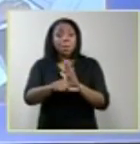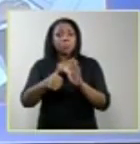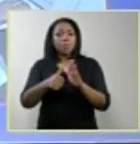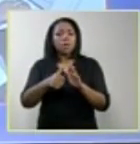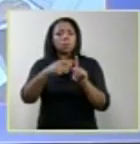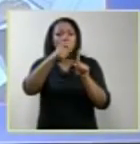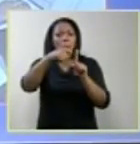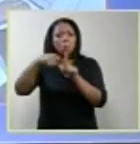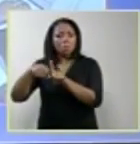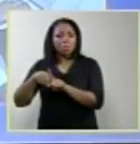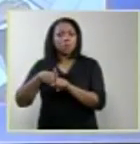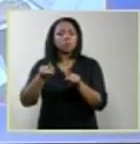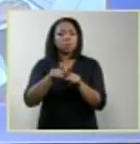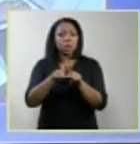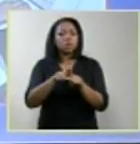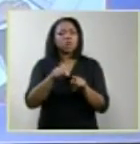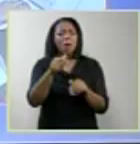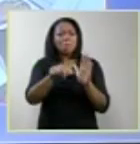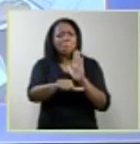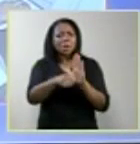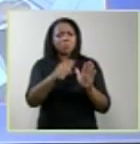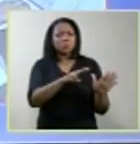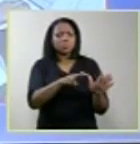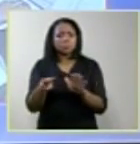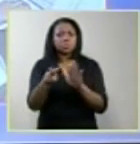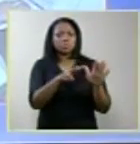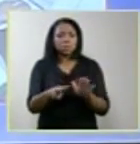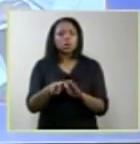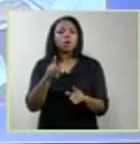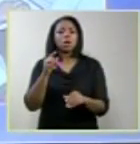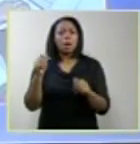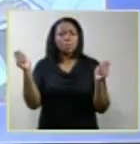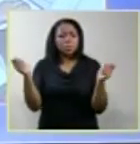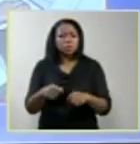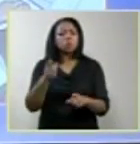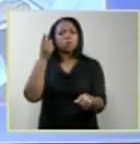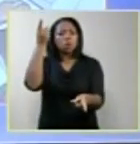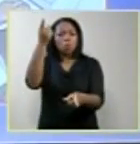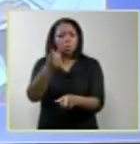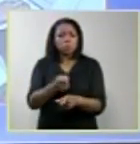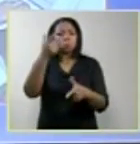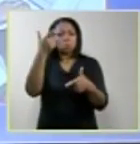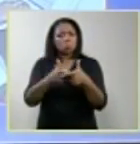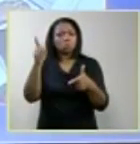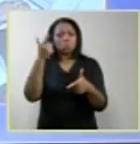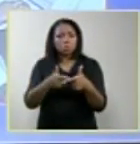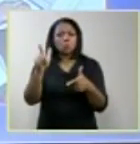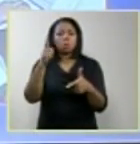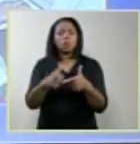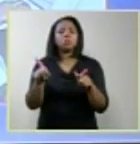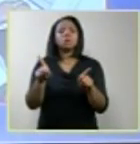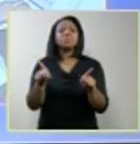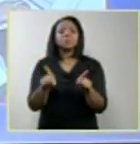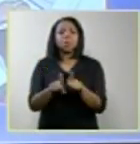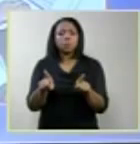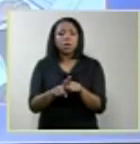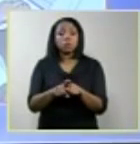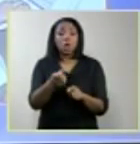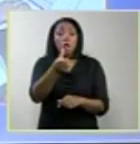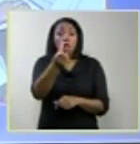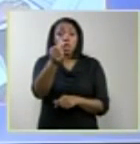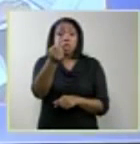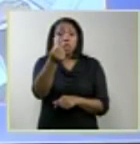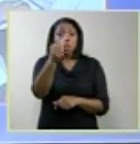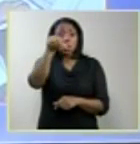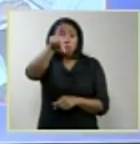antes de 12 semanas, é possível diagnosticar a patologia. O professor Roberto Dávila fala num caso de nove semanas, e é